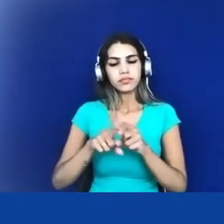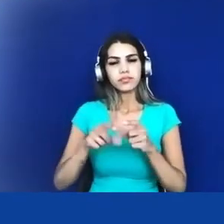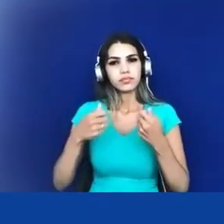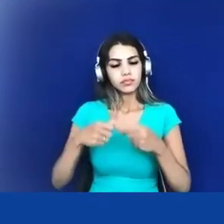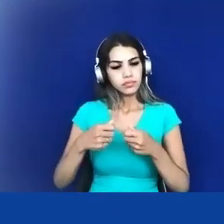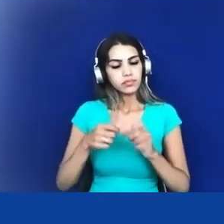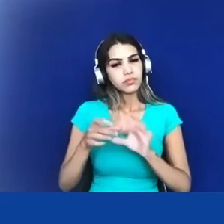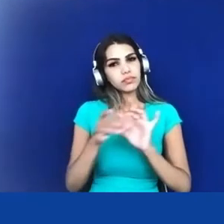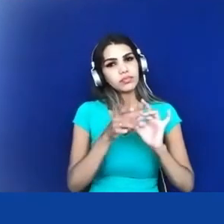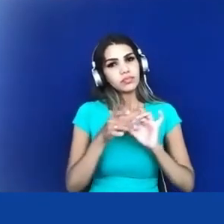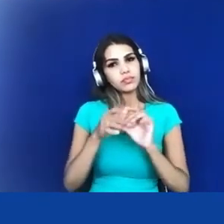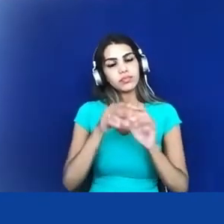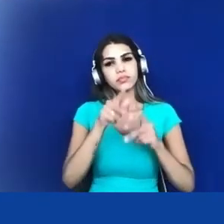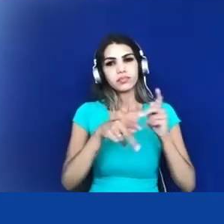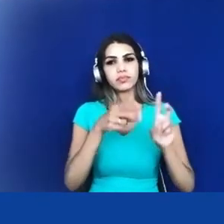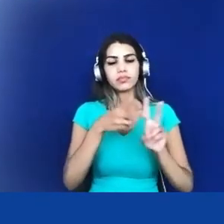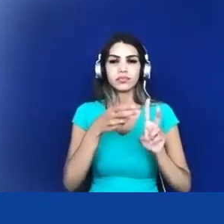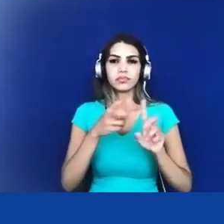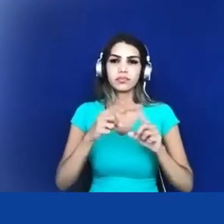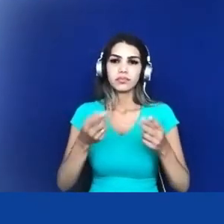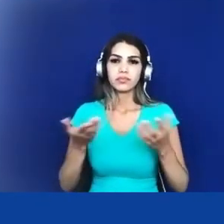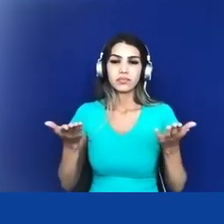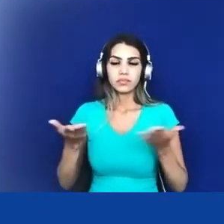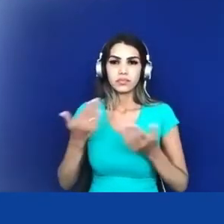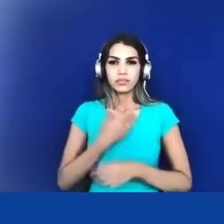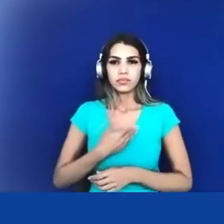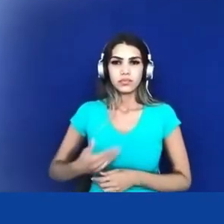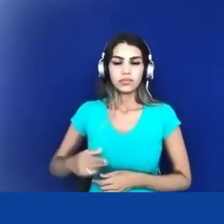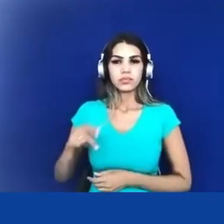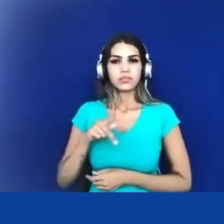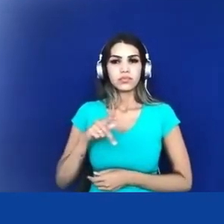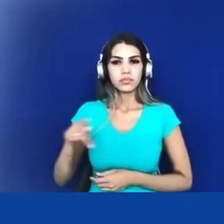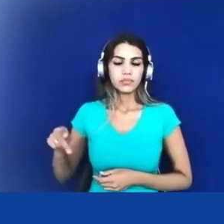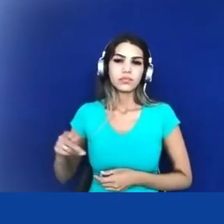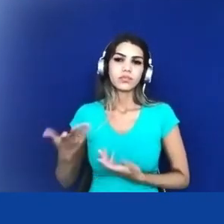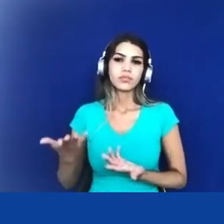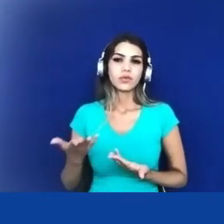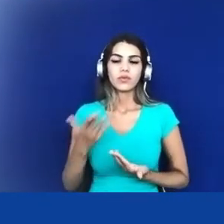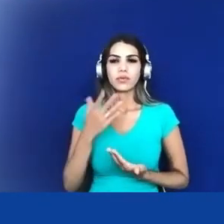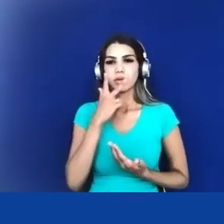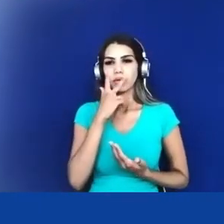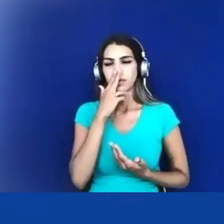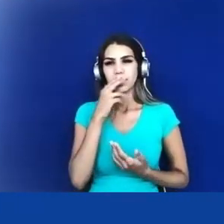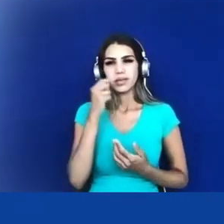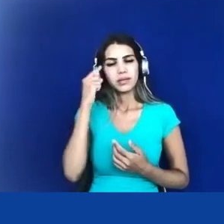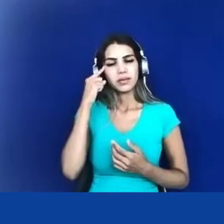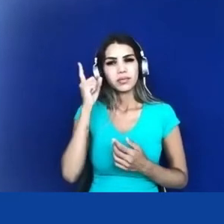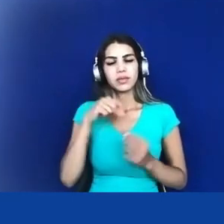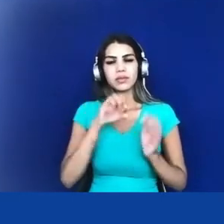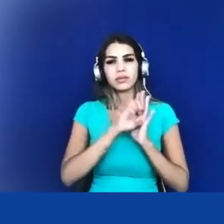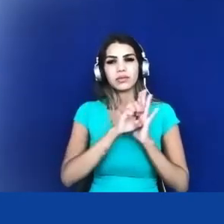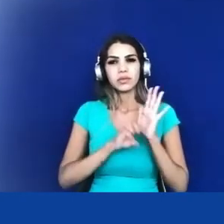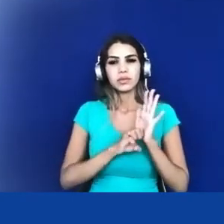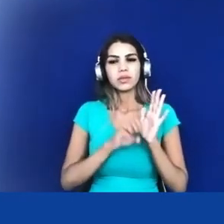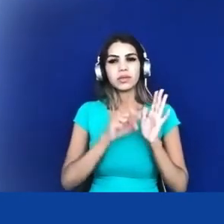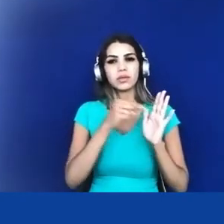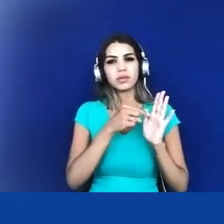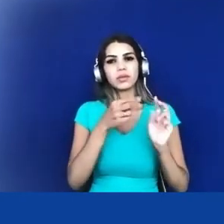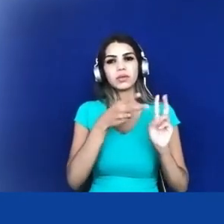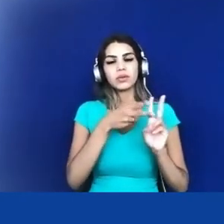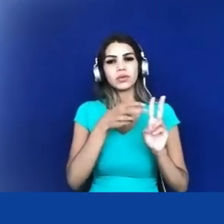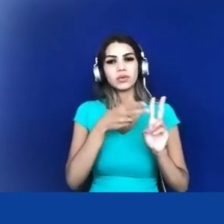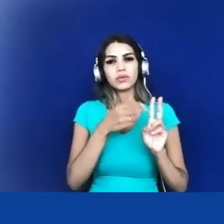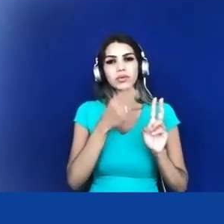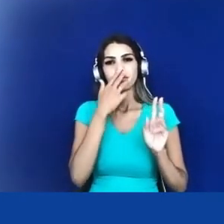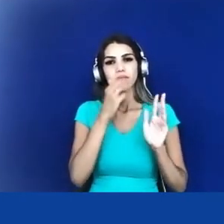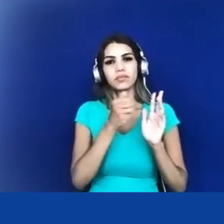infelizmente ele ainda trata o estatuto do índio como ordenamento jurídico maior ele desconhece a nossa carta magna de